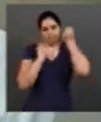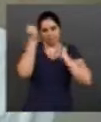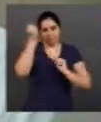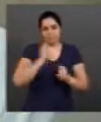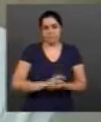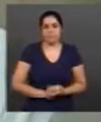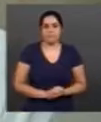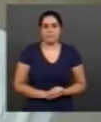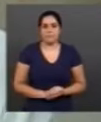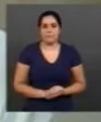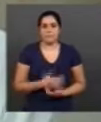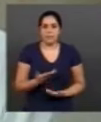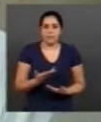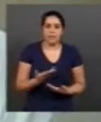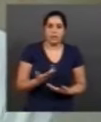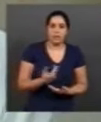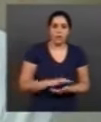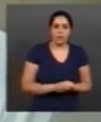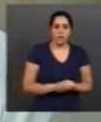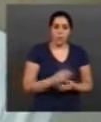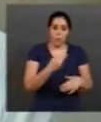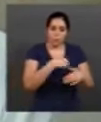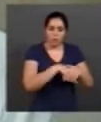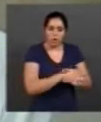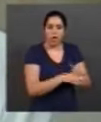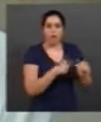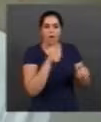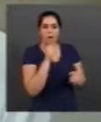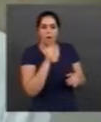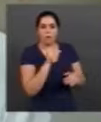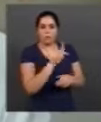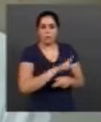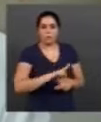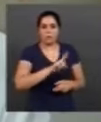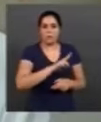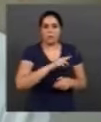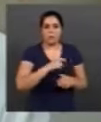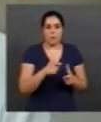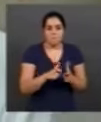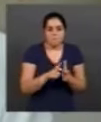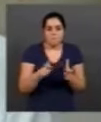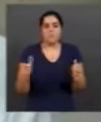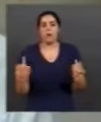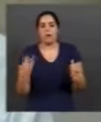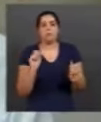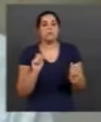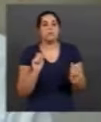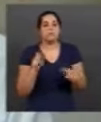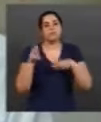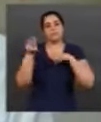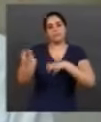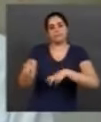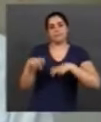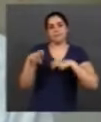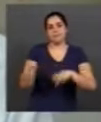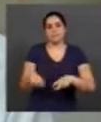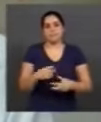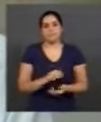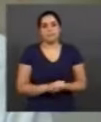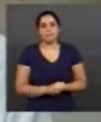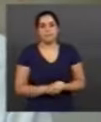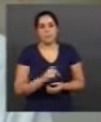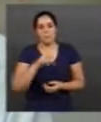A captação de água para abastecer Uberlândia, a maior parte vai para a atividade rural. Seja para irrigação, para a